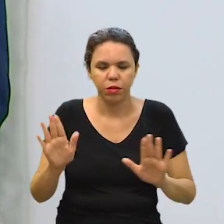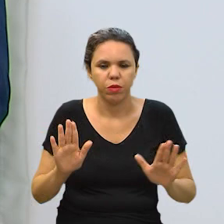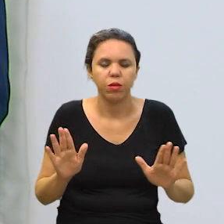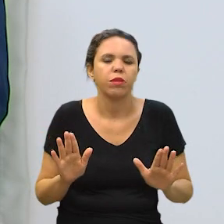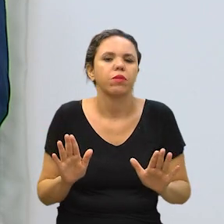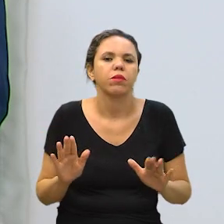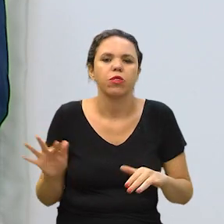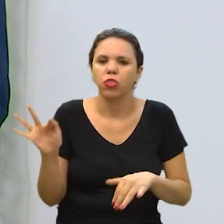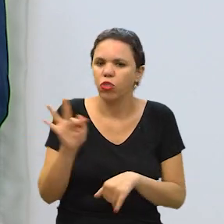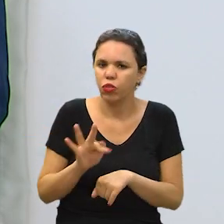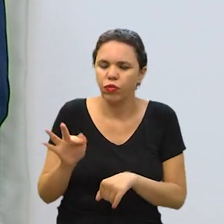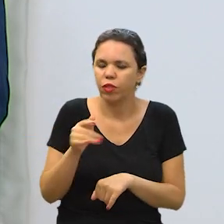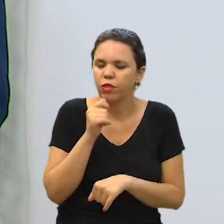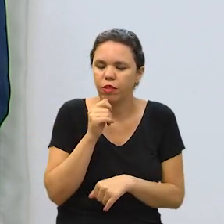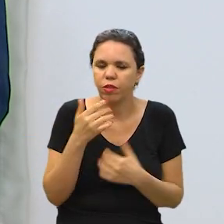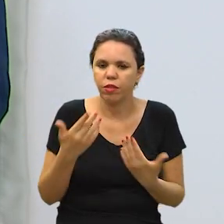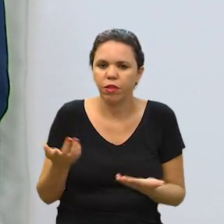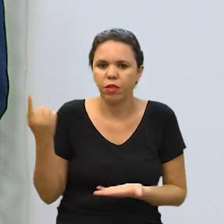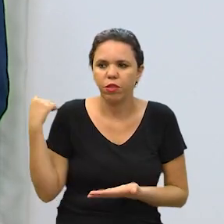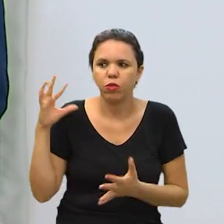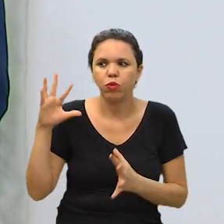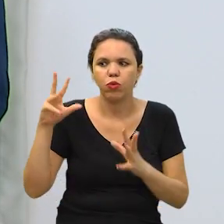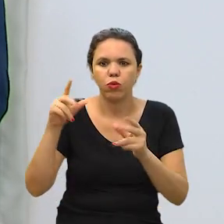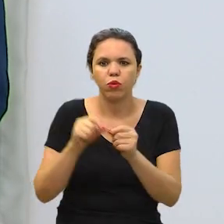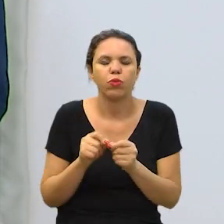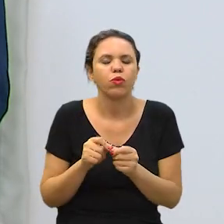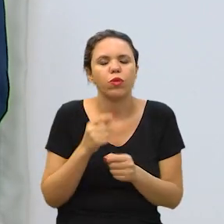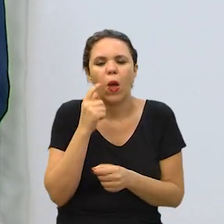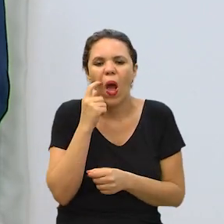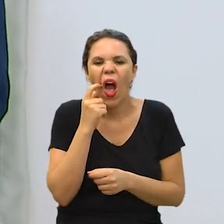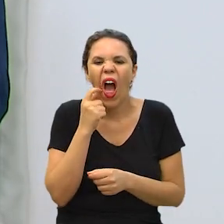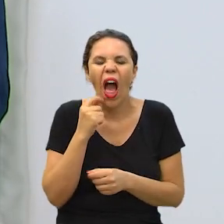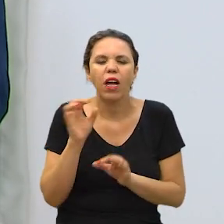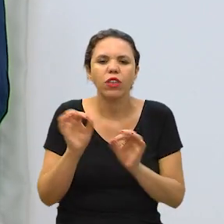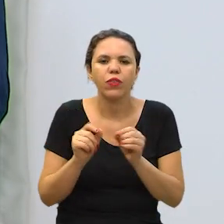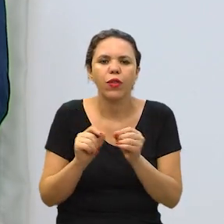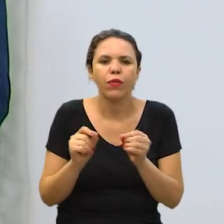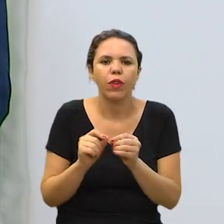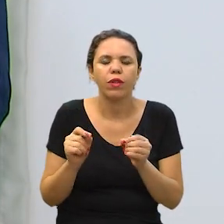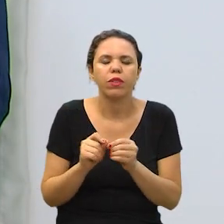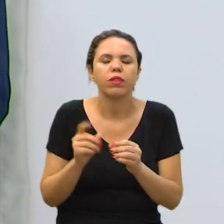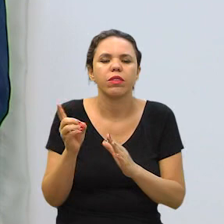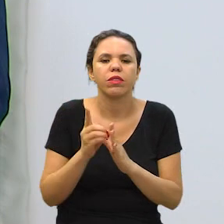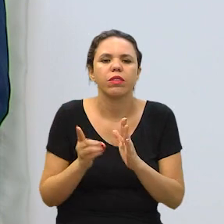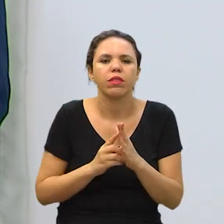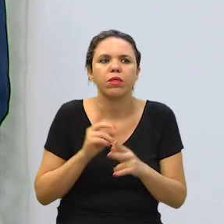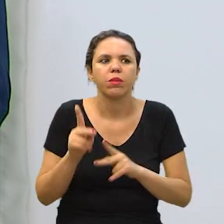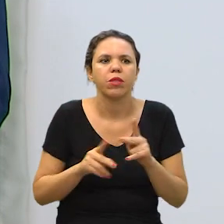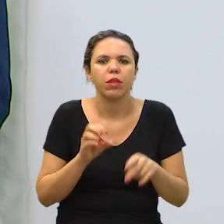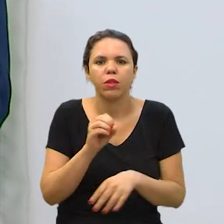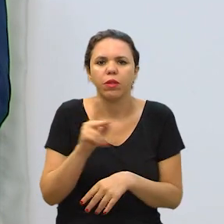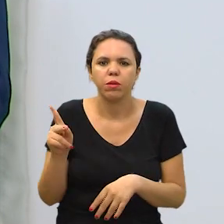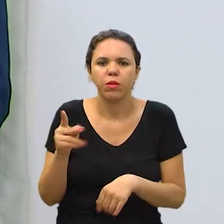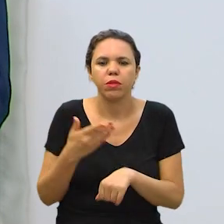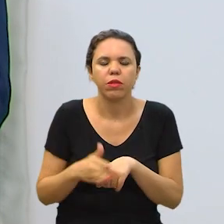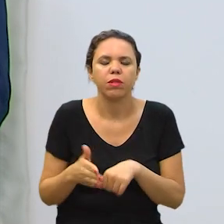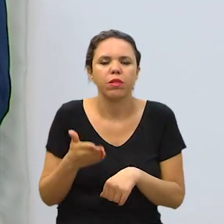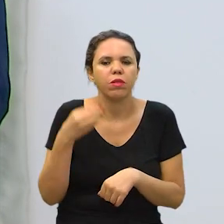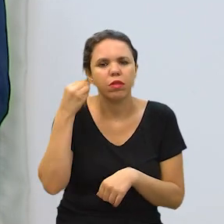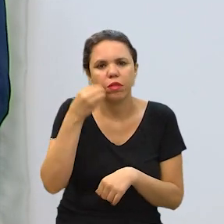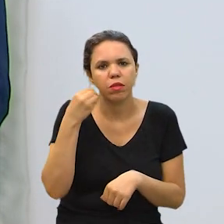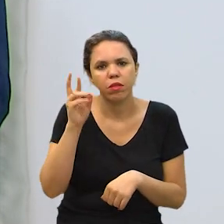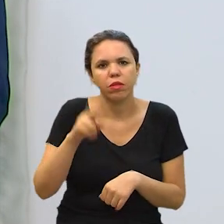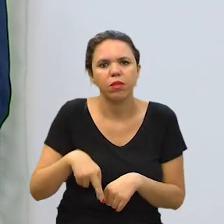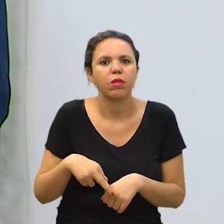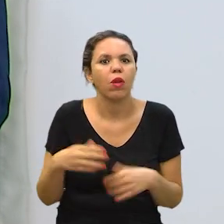optometrista de nível superior. Então, tudo indica que ele foi feito, aquele decreto, para os optometristas